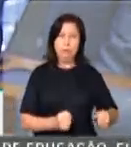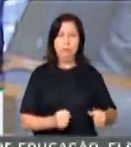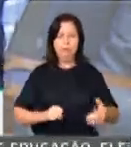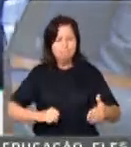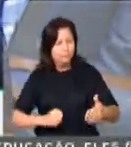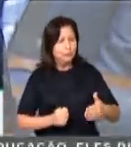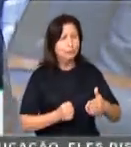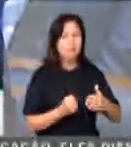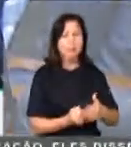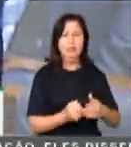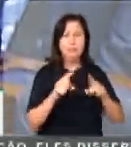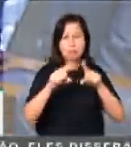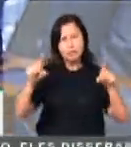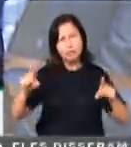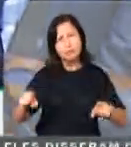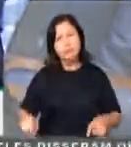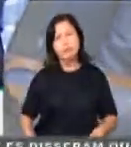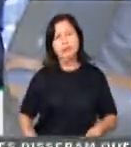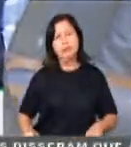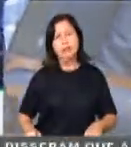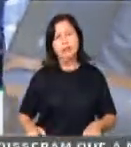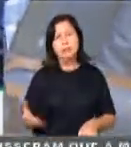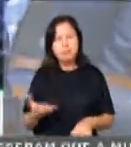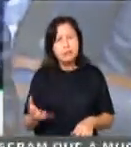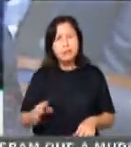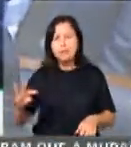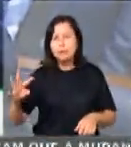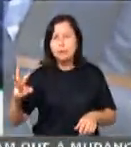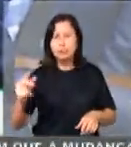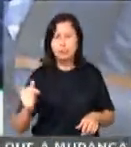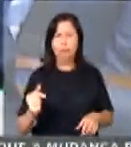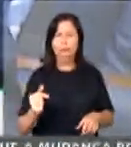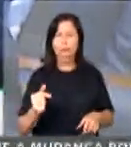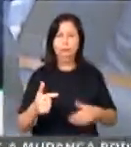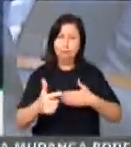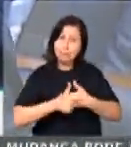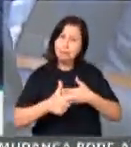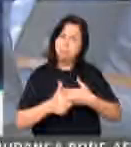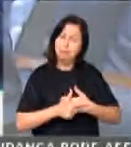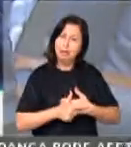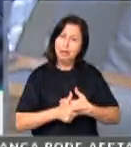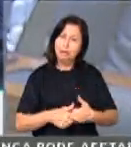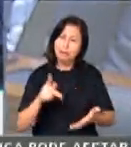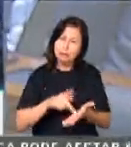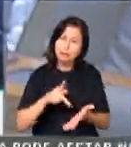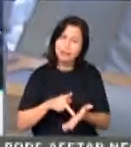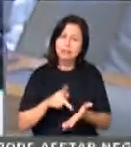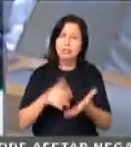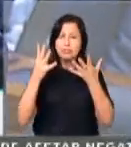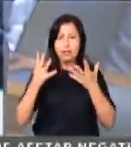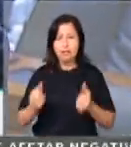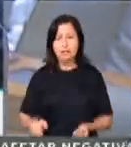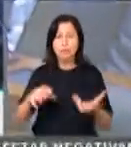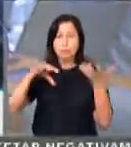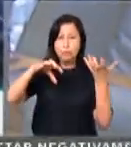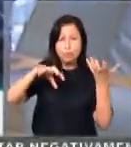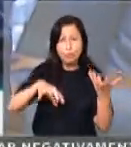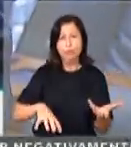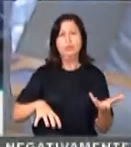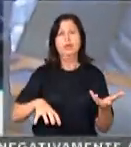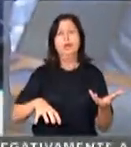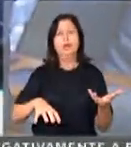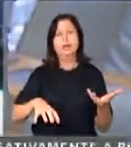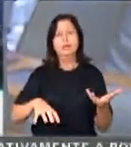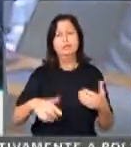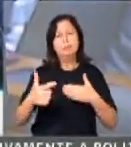se reconheça, seja o governo federal, seja essa Casa, a Câmara dos Deputados, o Congresso, reconheça